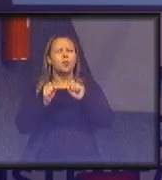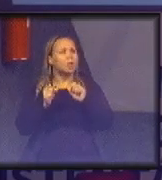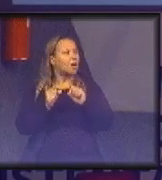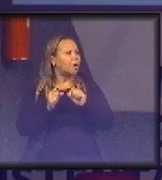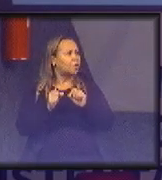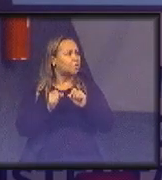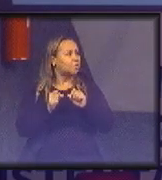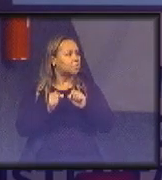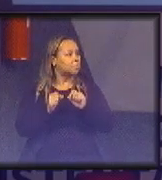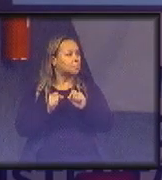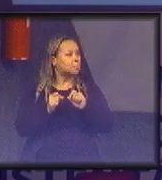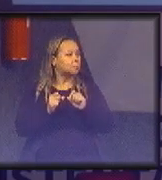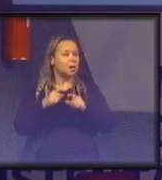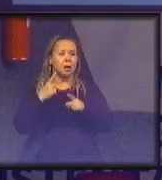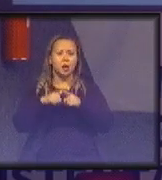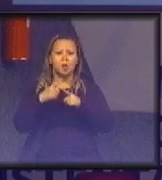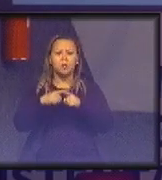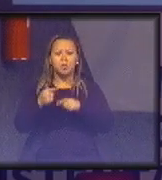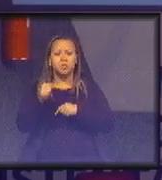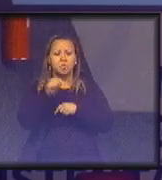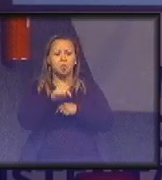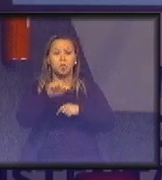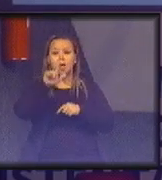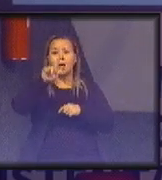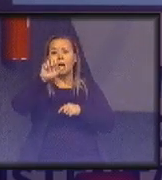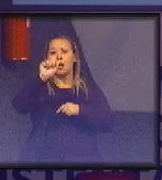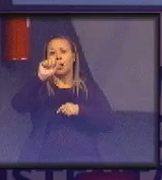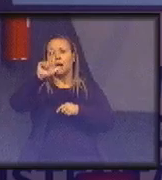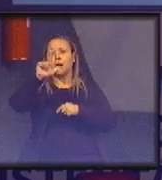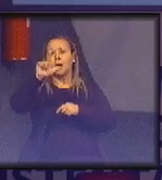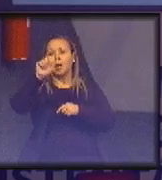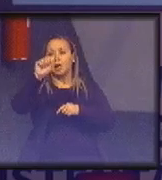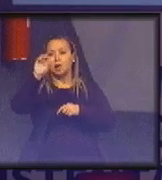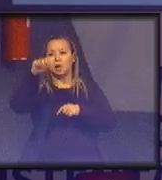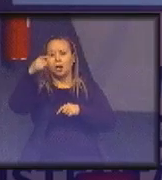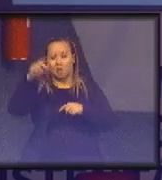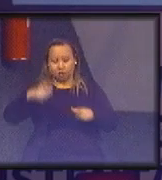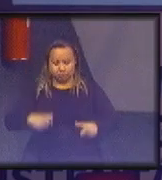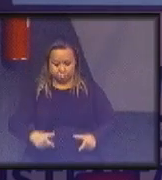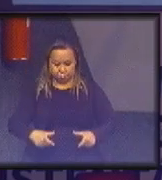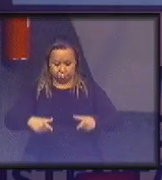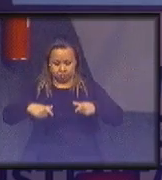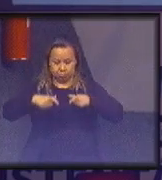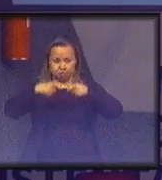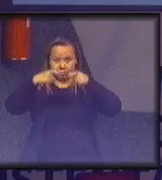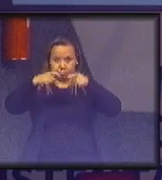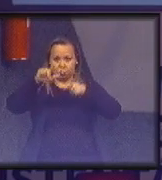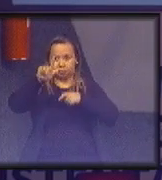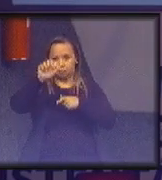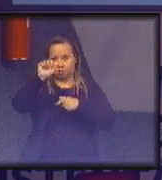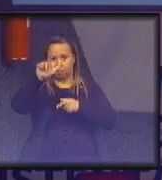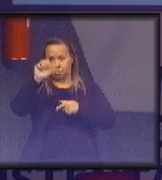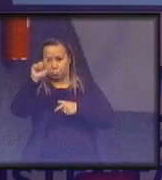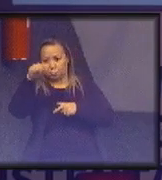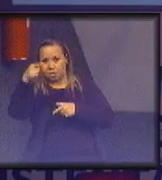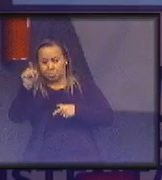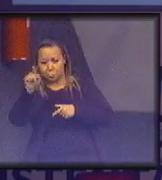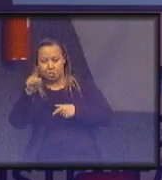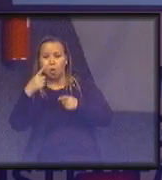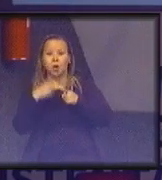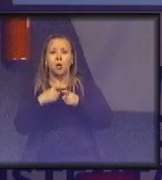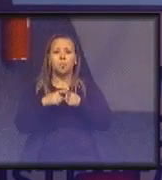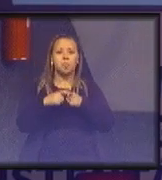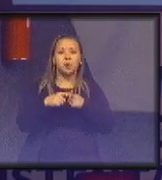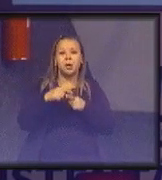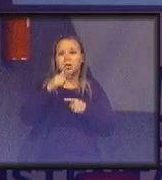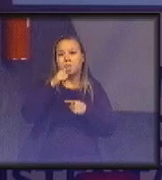a gente não coloca galão aqui? Porque tem localidades, às vezes no norte, em regiões do país que a água do filtro não